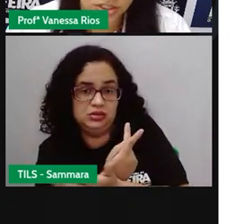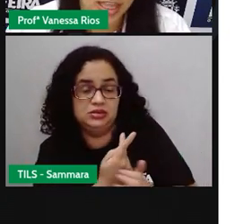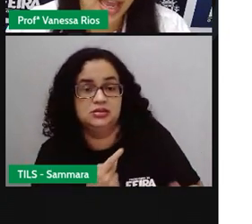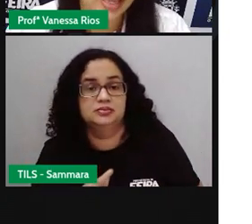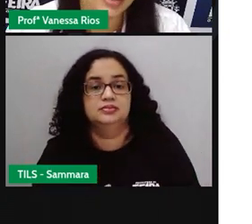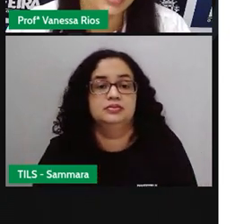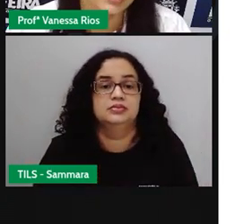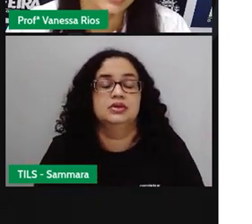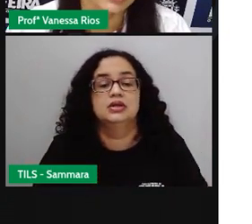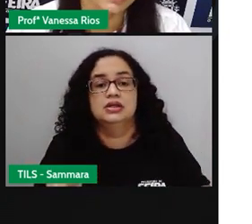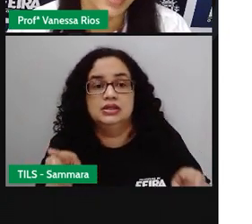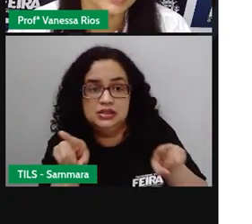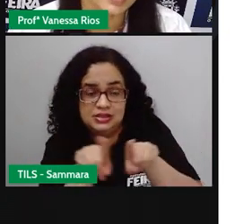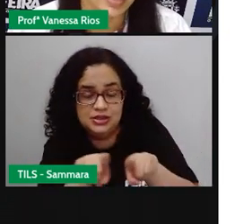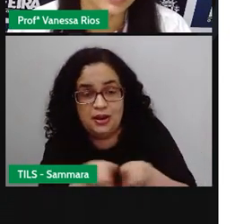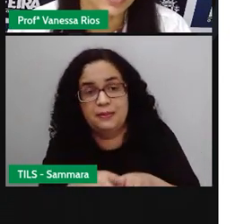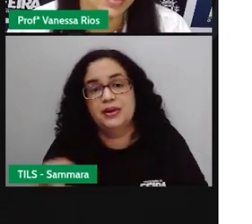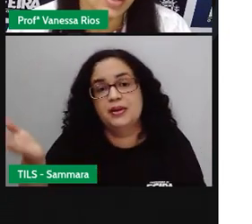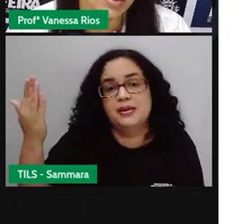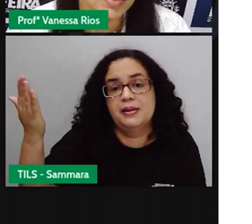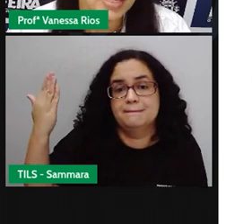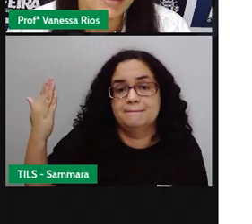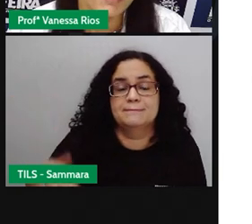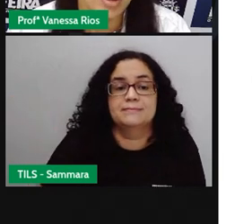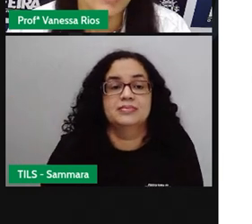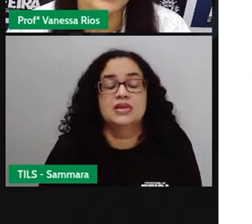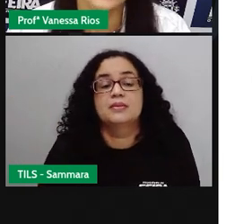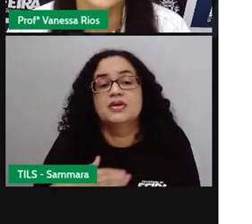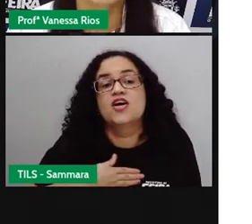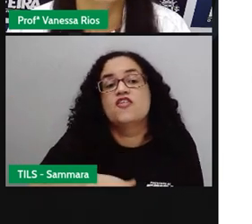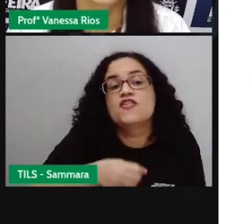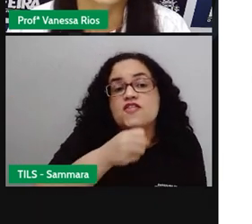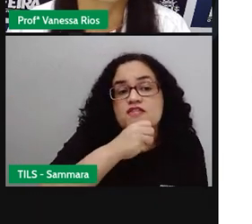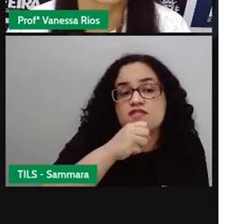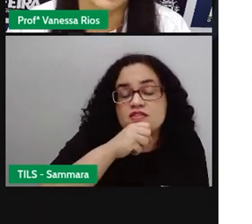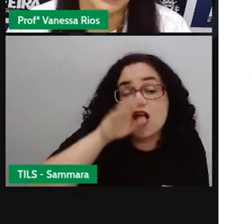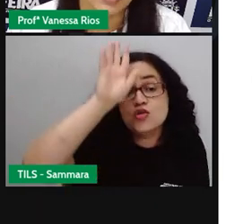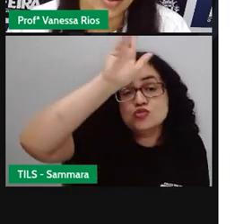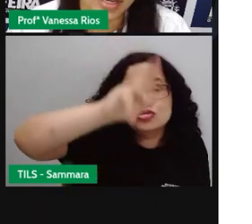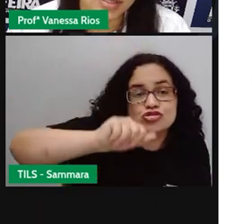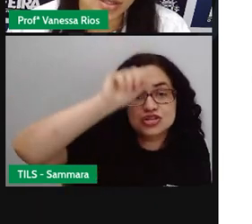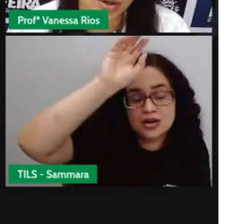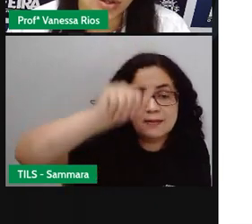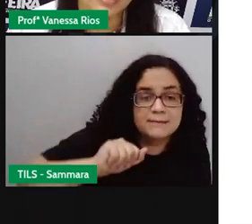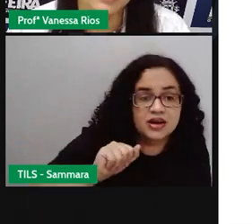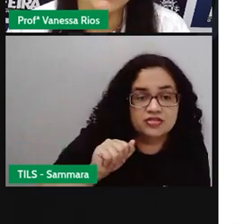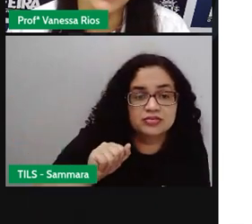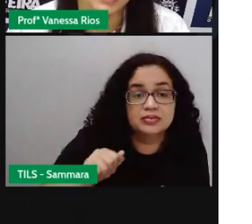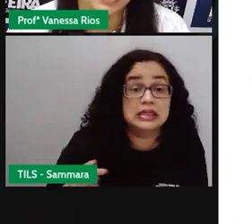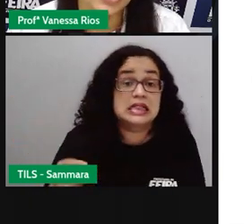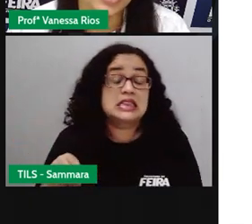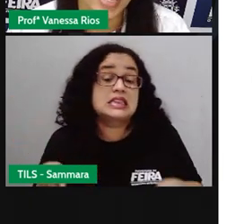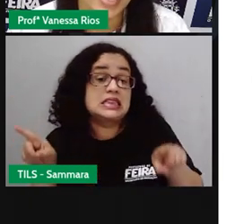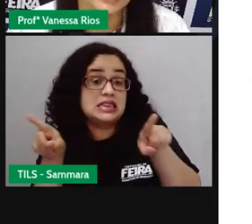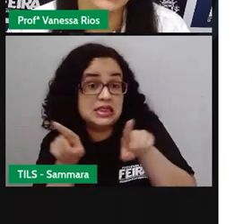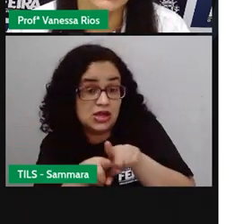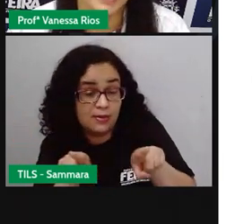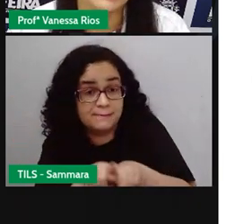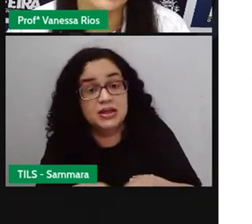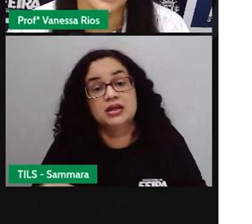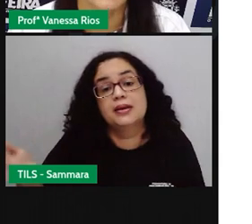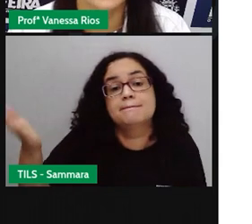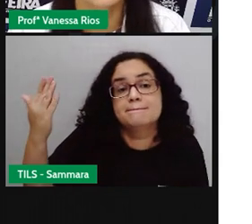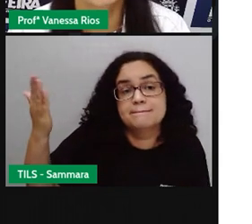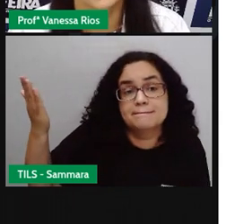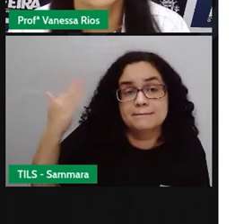também está no passado. Minha avó me chamava. Olha só, também está no